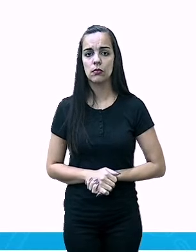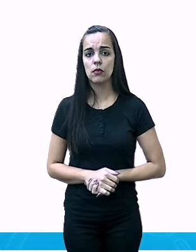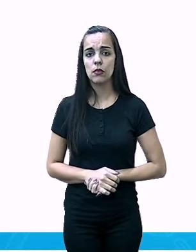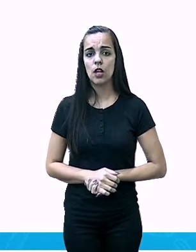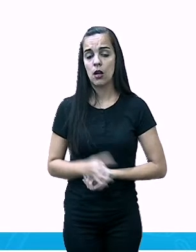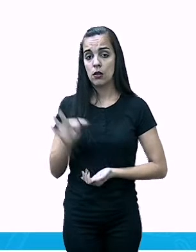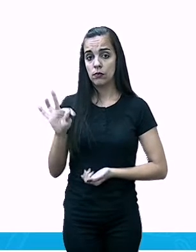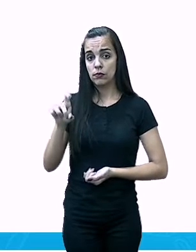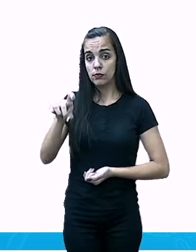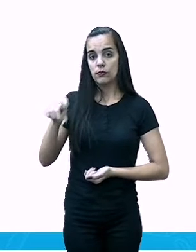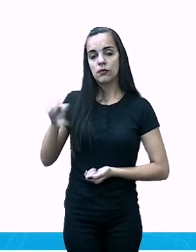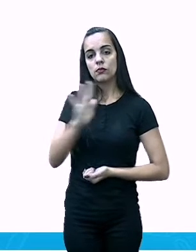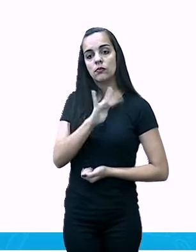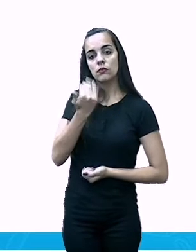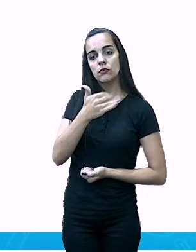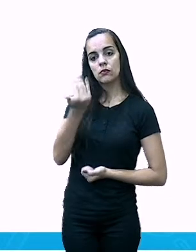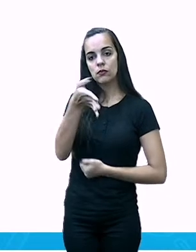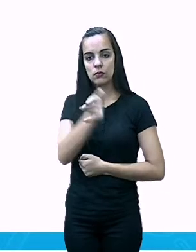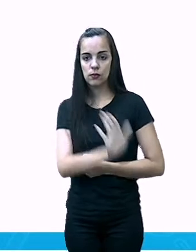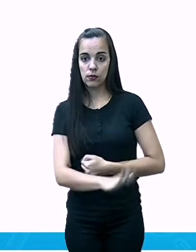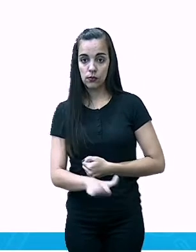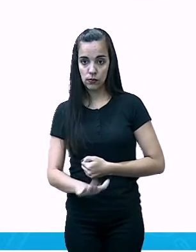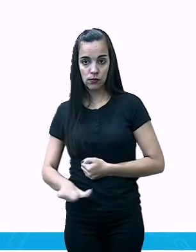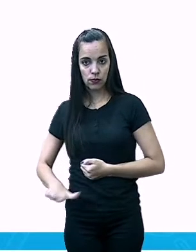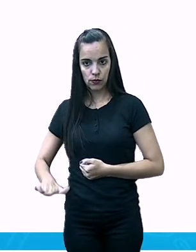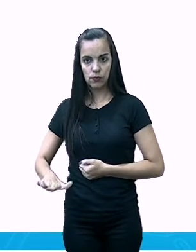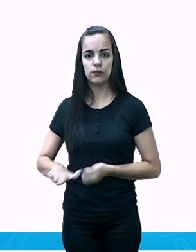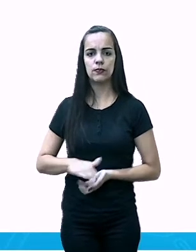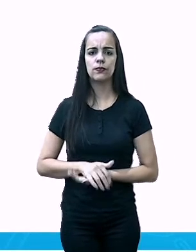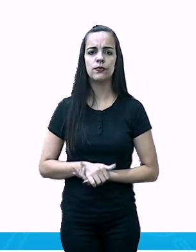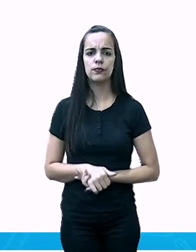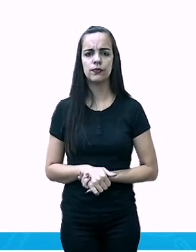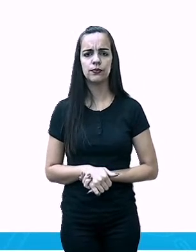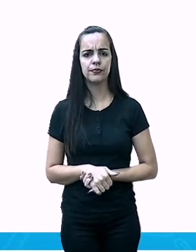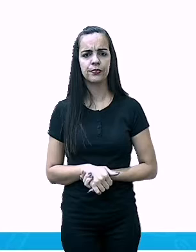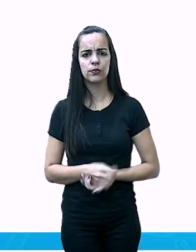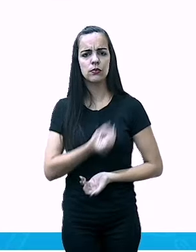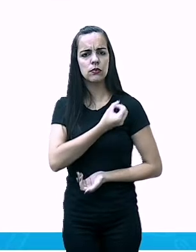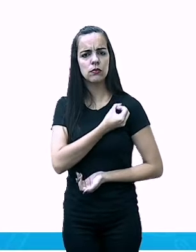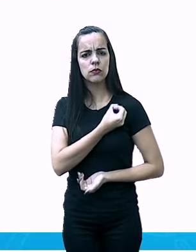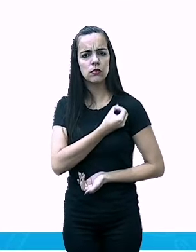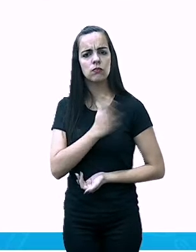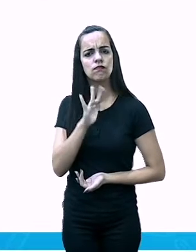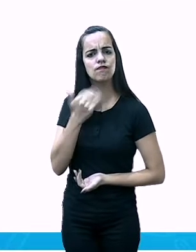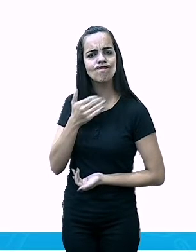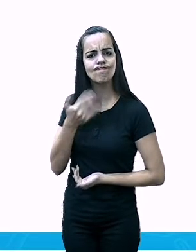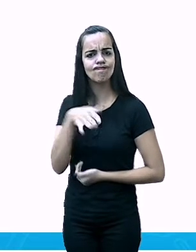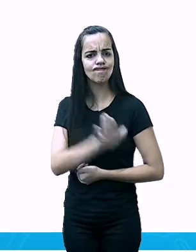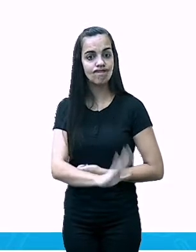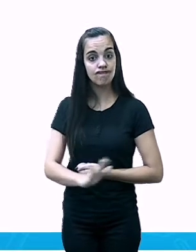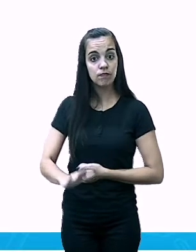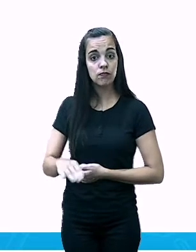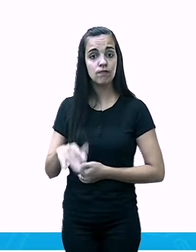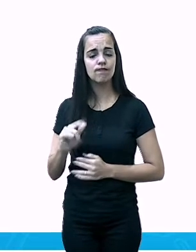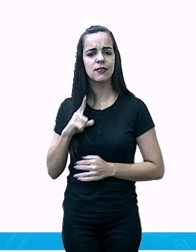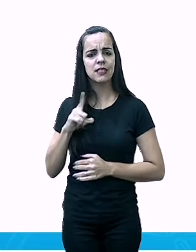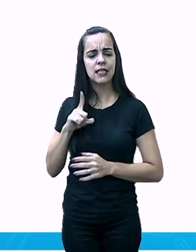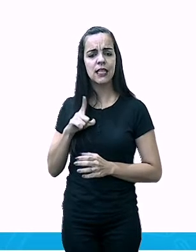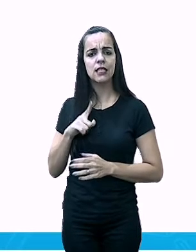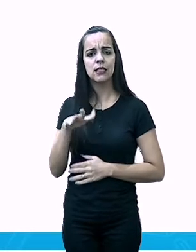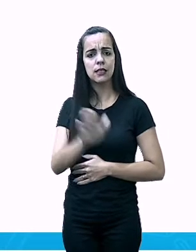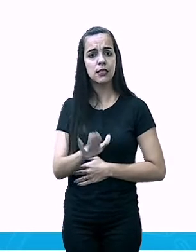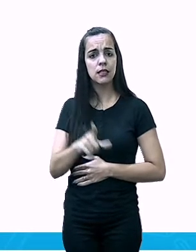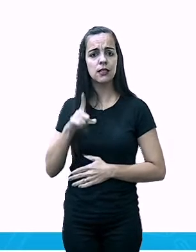Taxa de mortalidade infantil. Número de óbitos infantis envolvendo